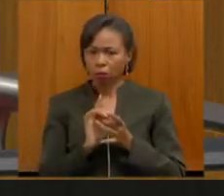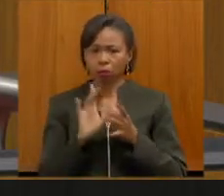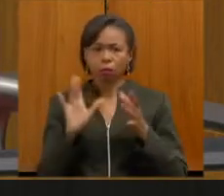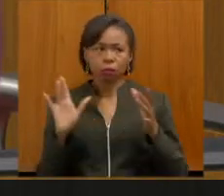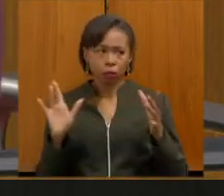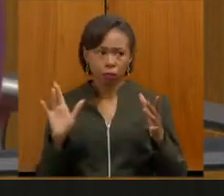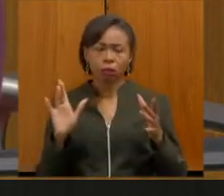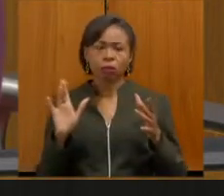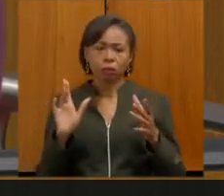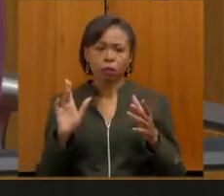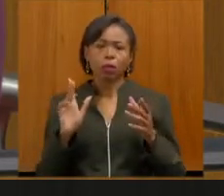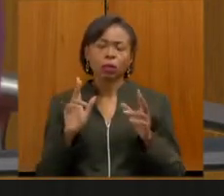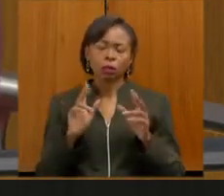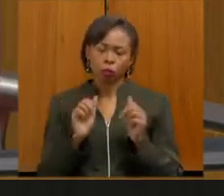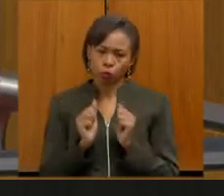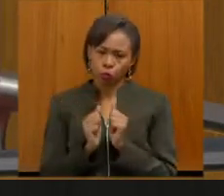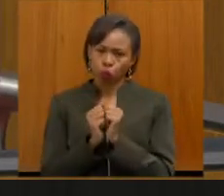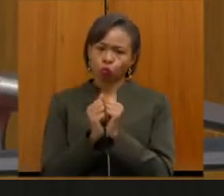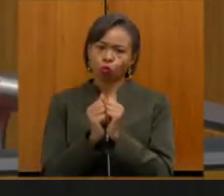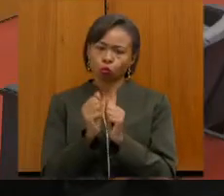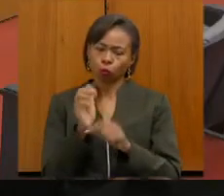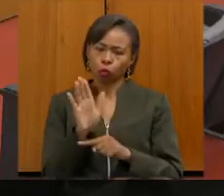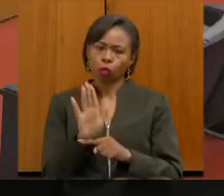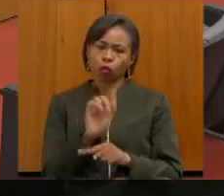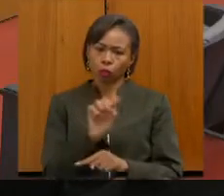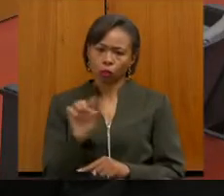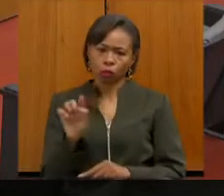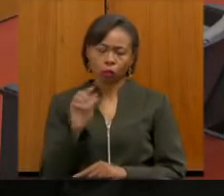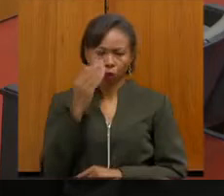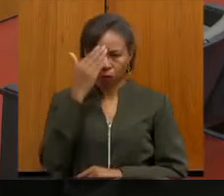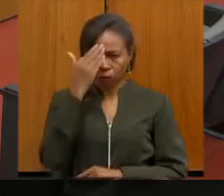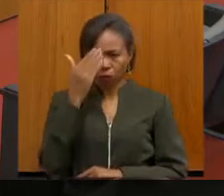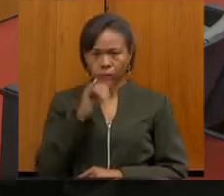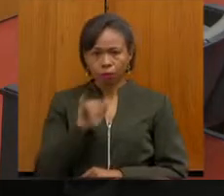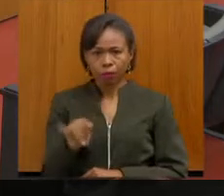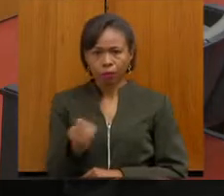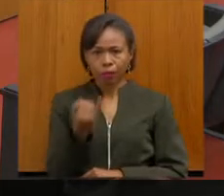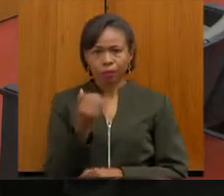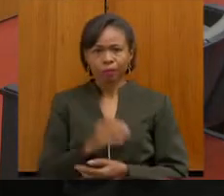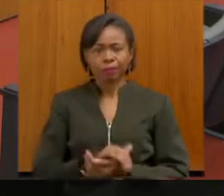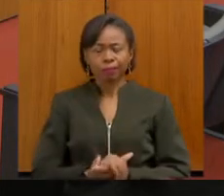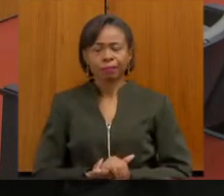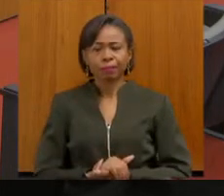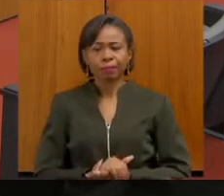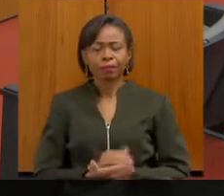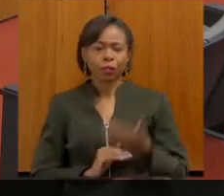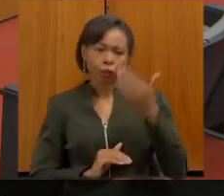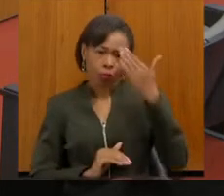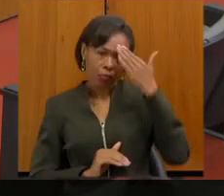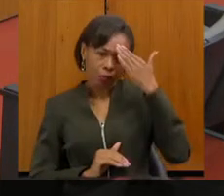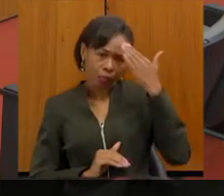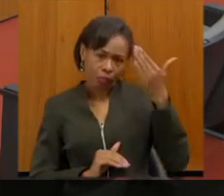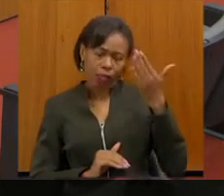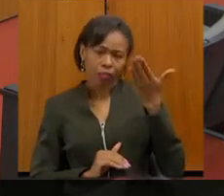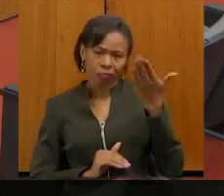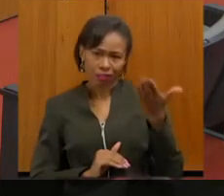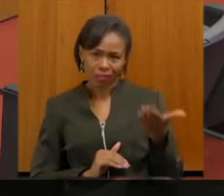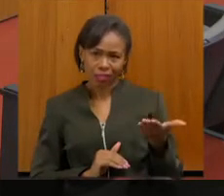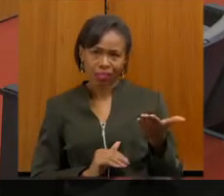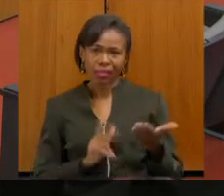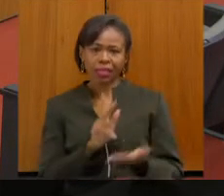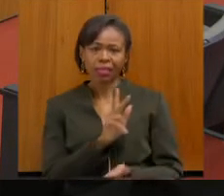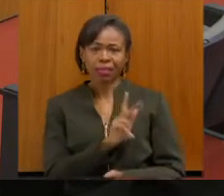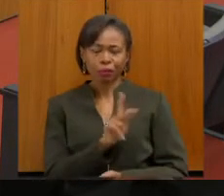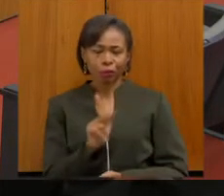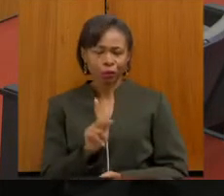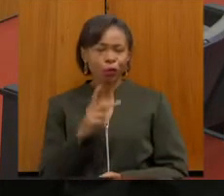discutir e poder somar com vocês. Obrigado pela oportunidade. Obrigado professor Wellington, nosso